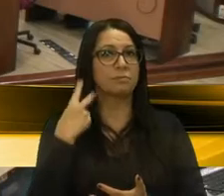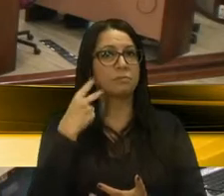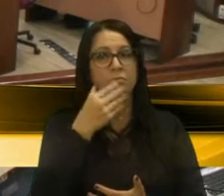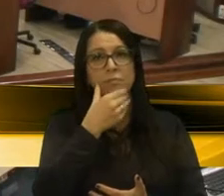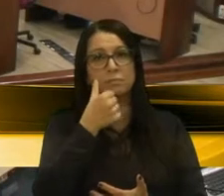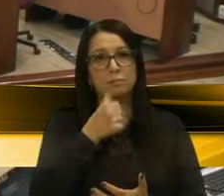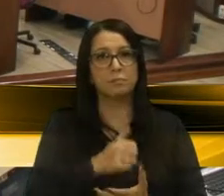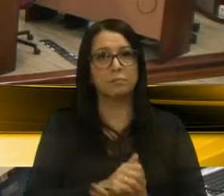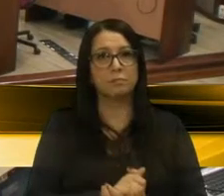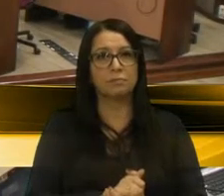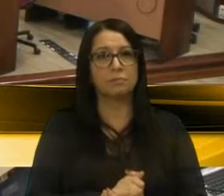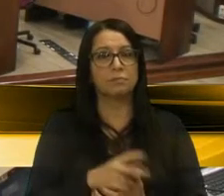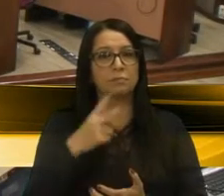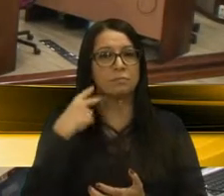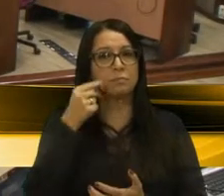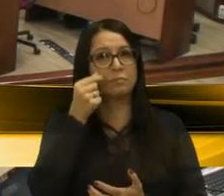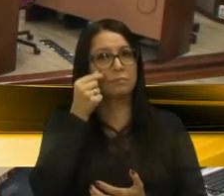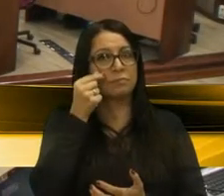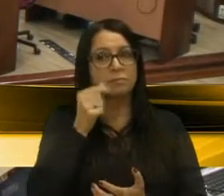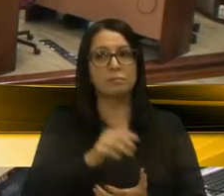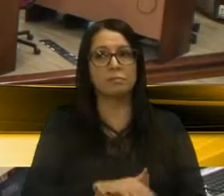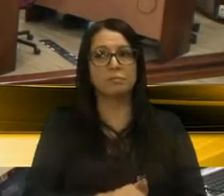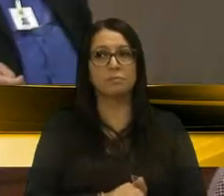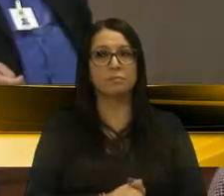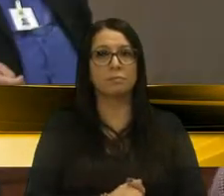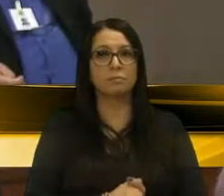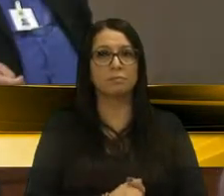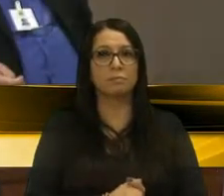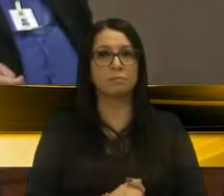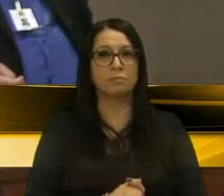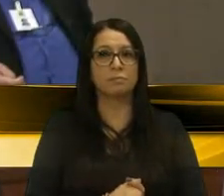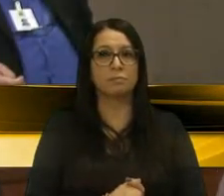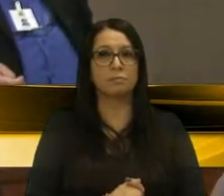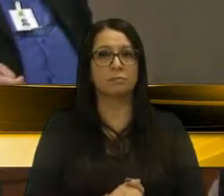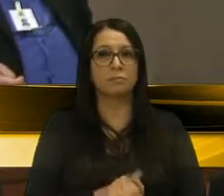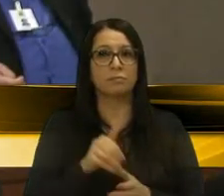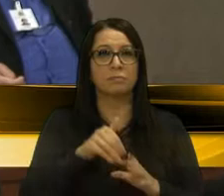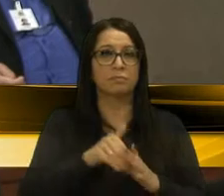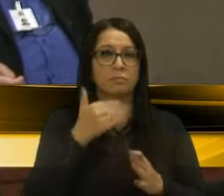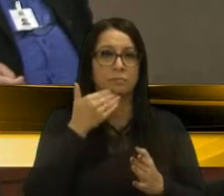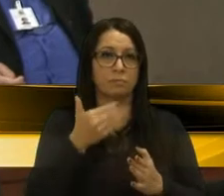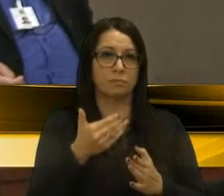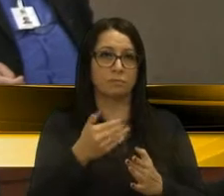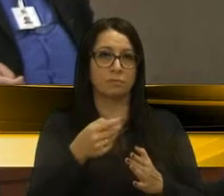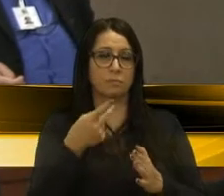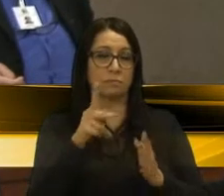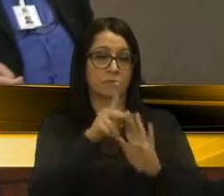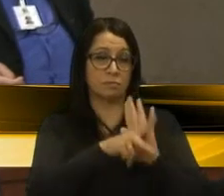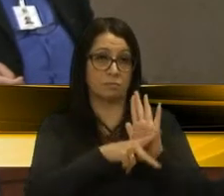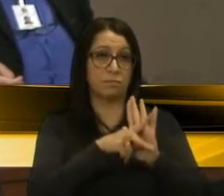Vereador Paulo, eu absolutamente não tenho, votei favorável ao seu projeto.